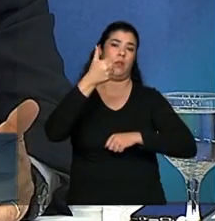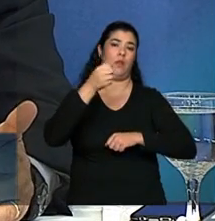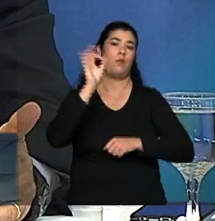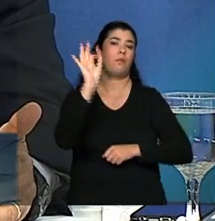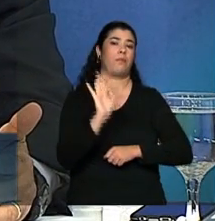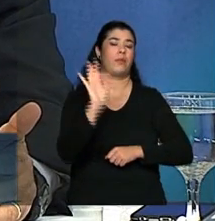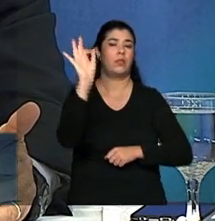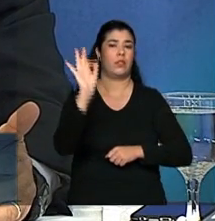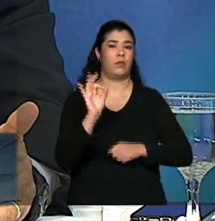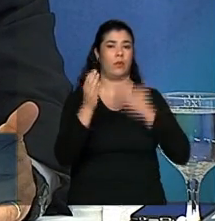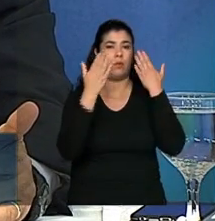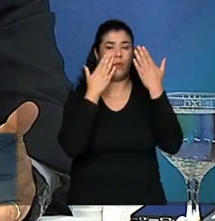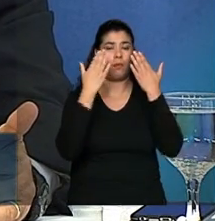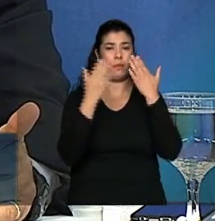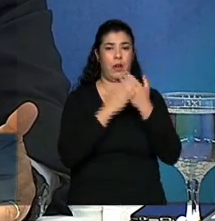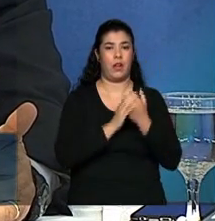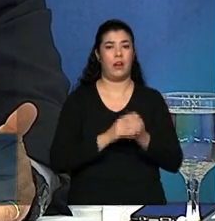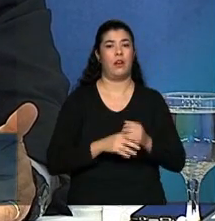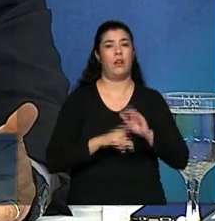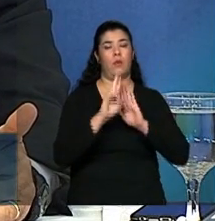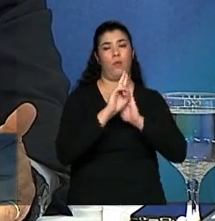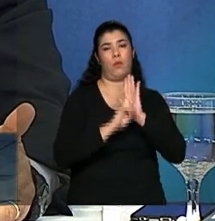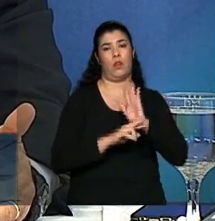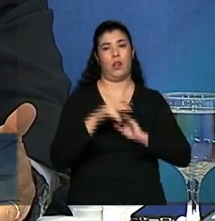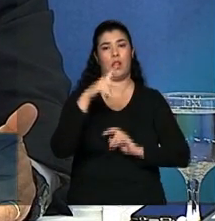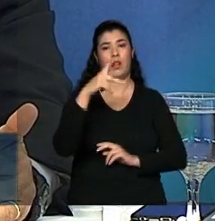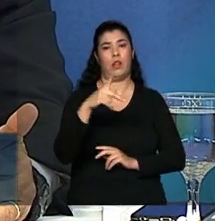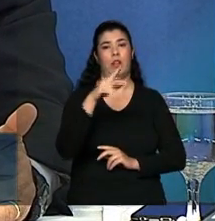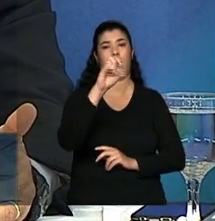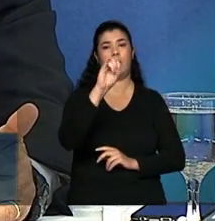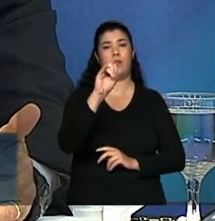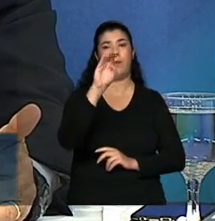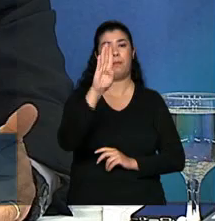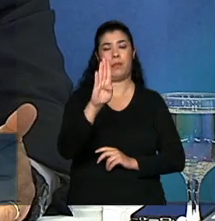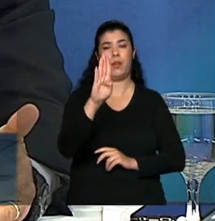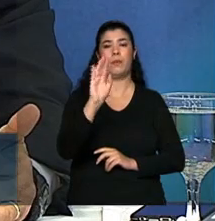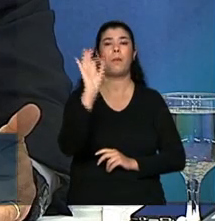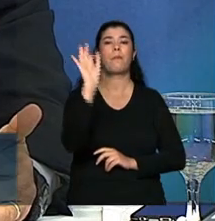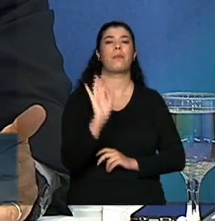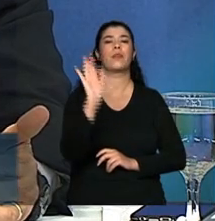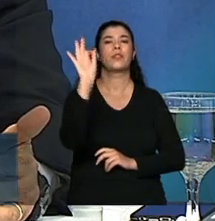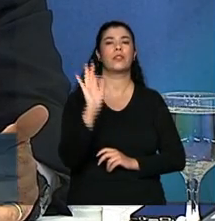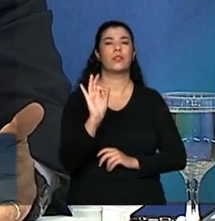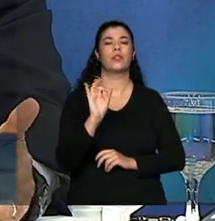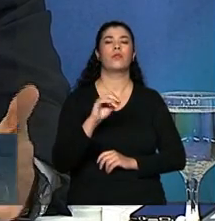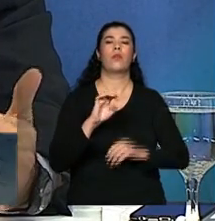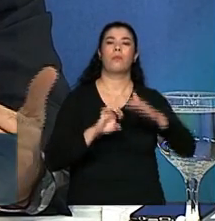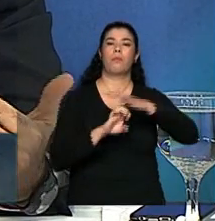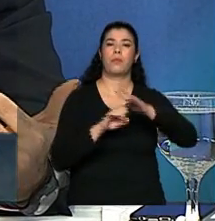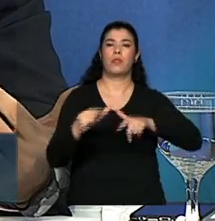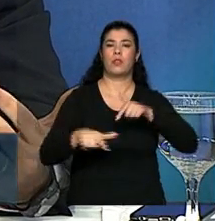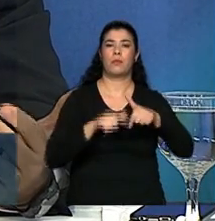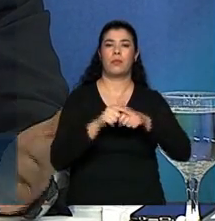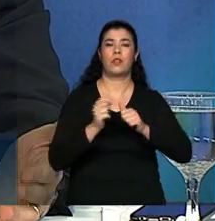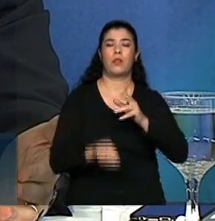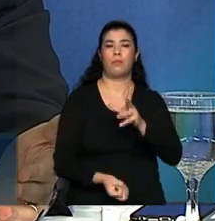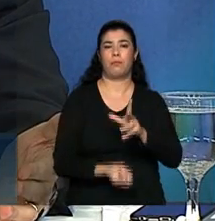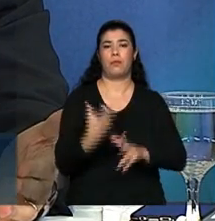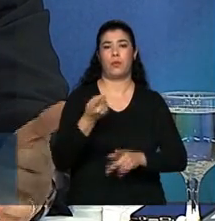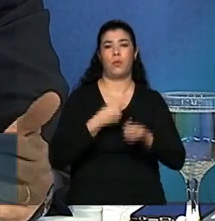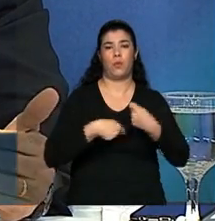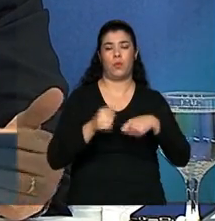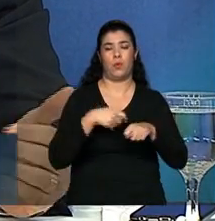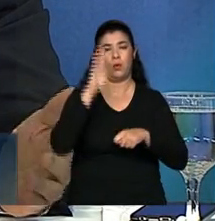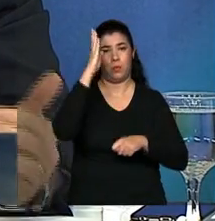percentual do PIB, um percentual da renda produzida pelo Brasil, para todas as empresas trabalhadoras. Em percentual do